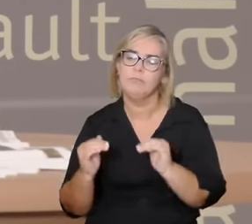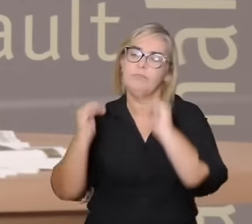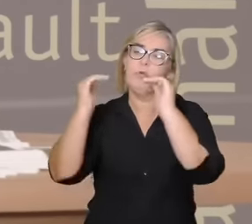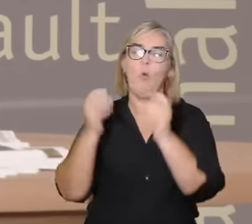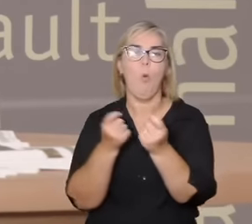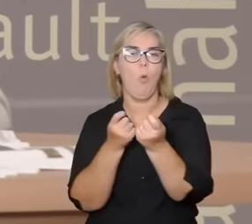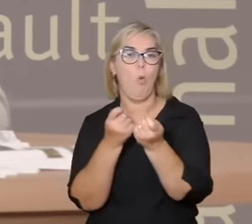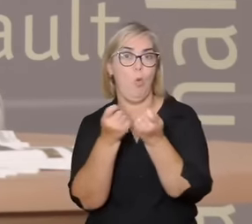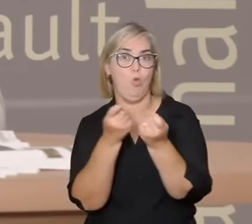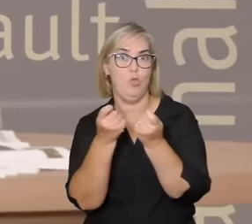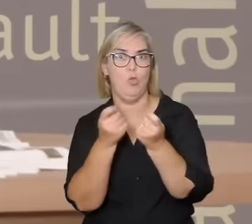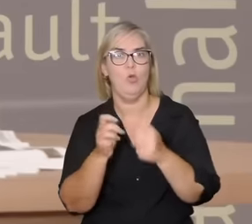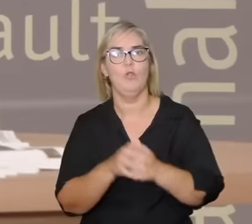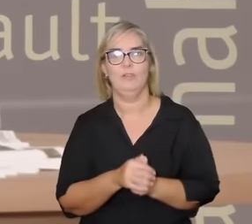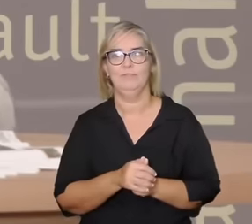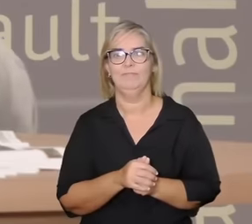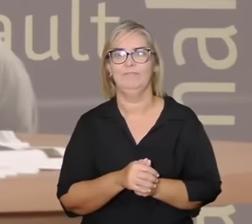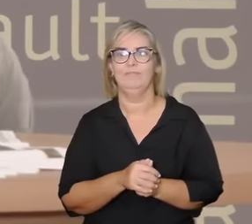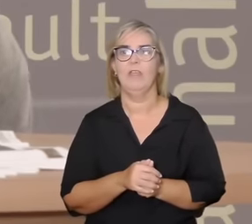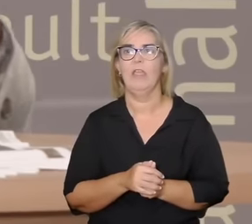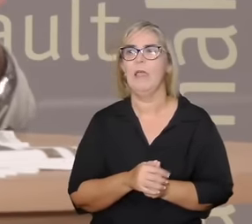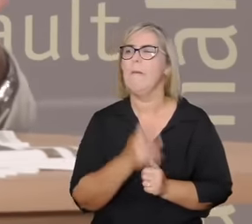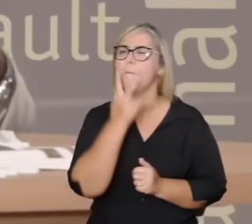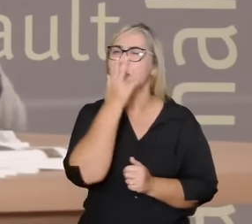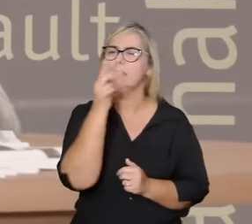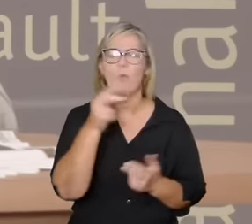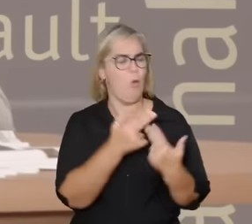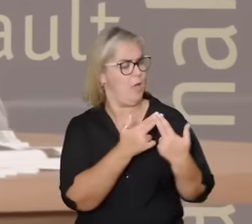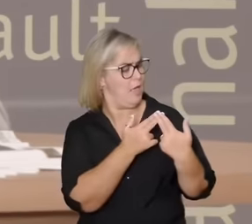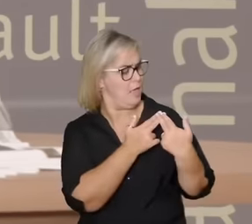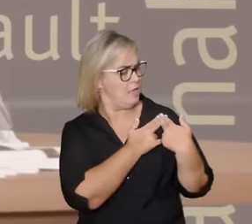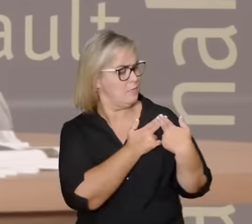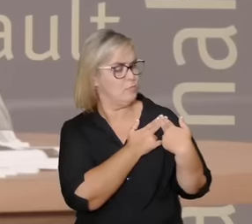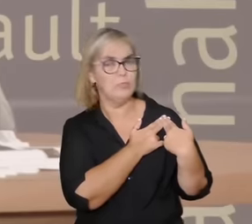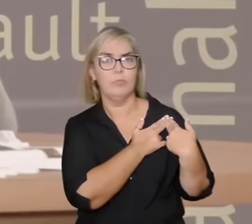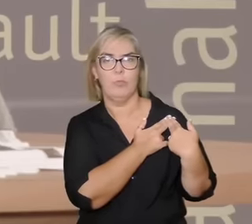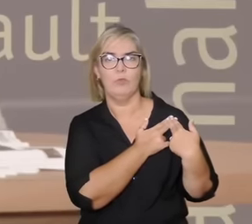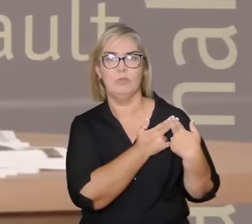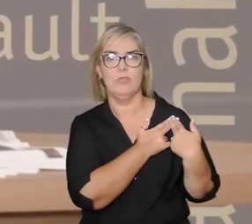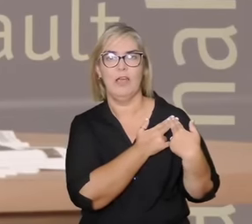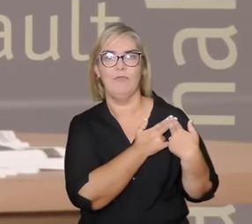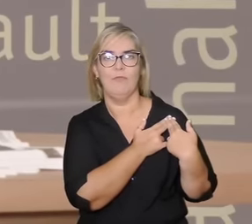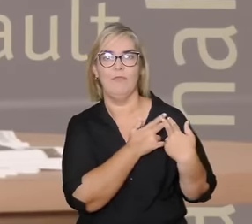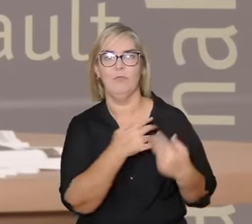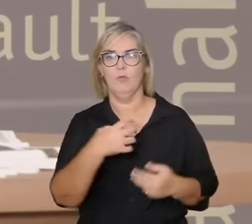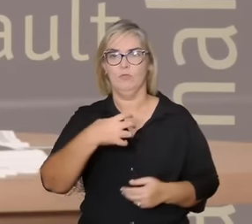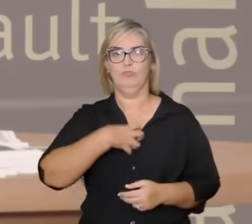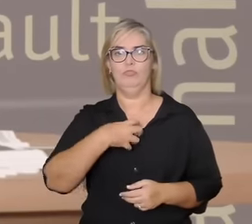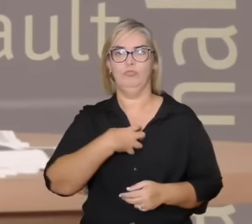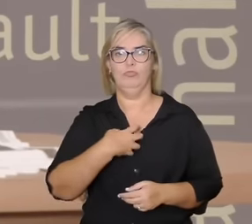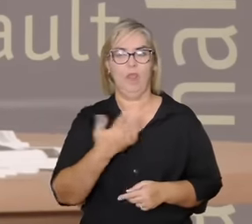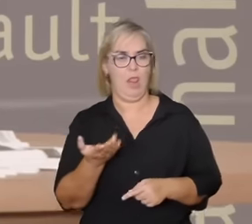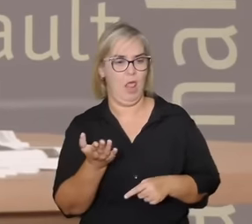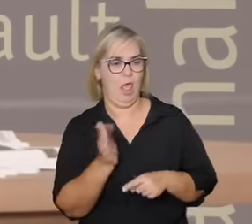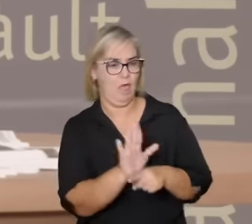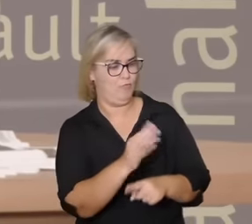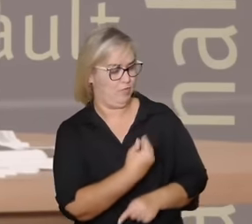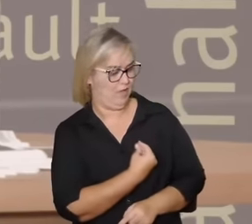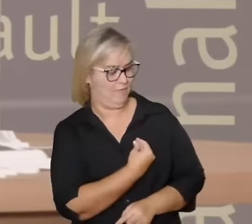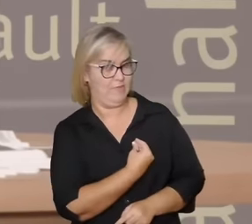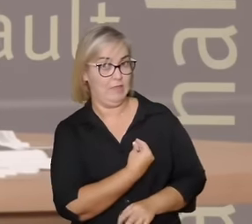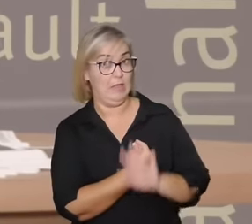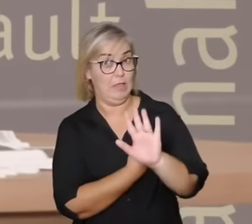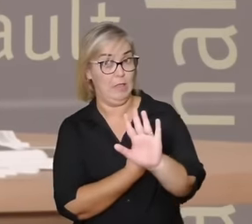é capaz de agenciar os outros afetos de um modo favorável à vida então a raiva